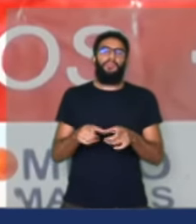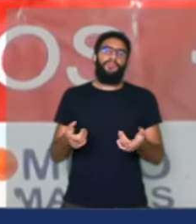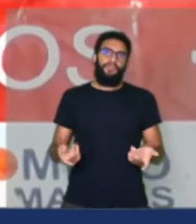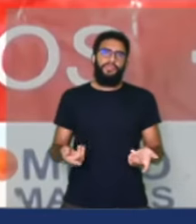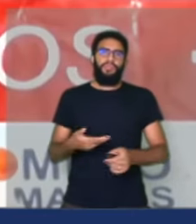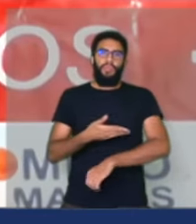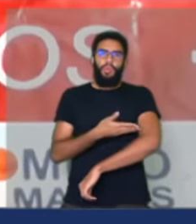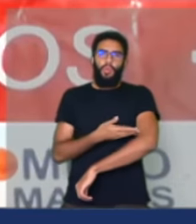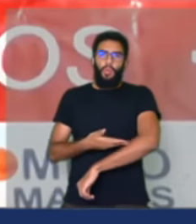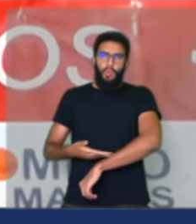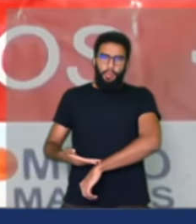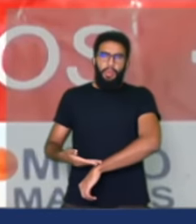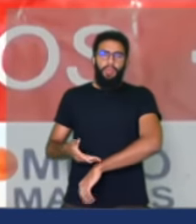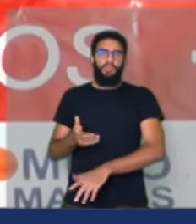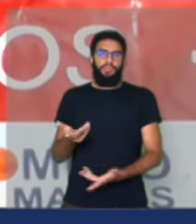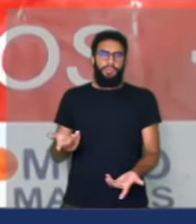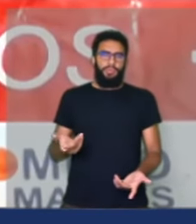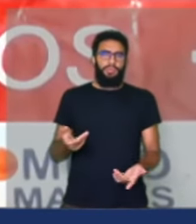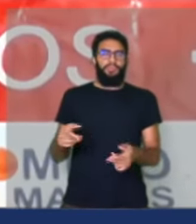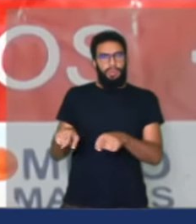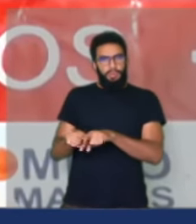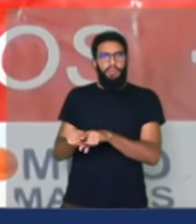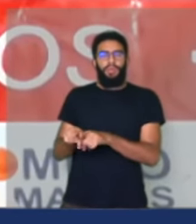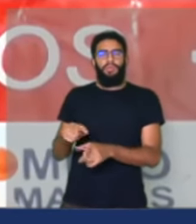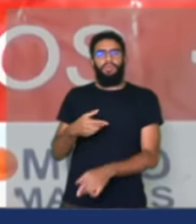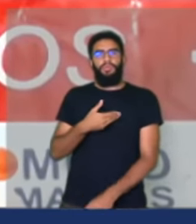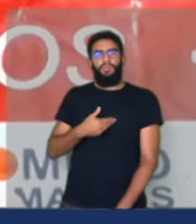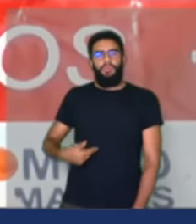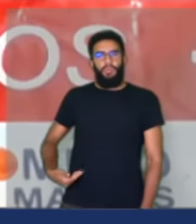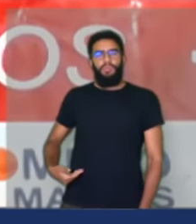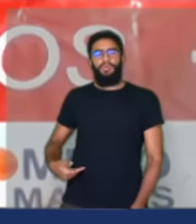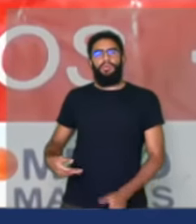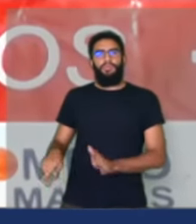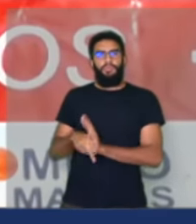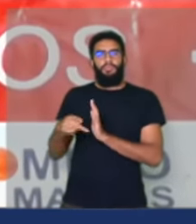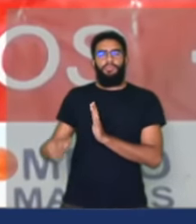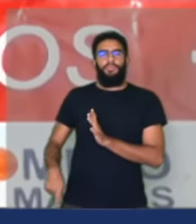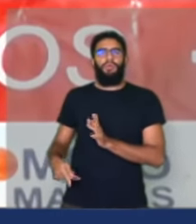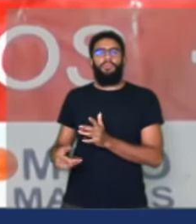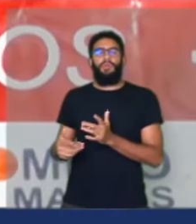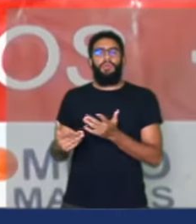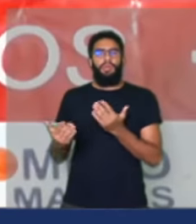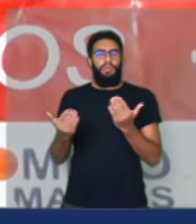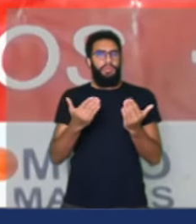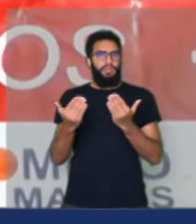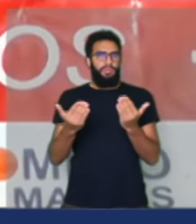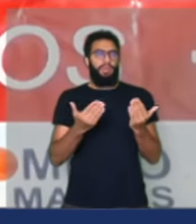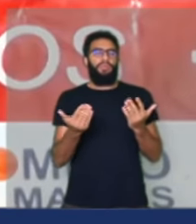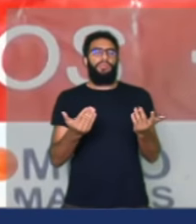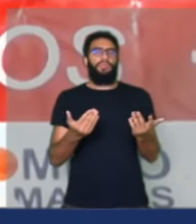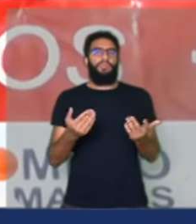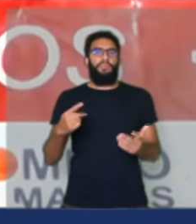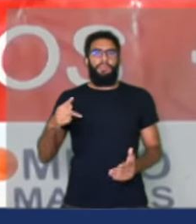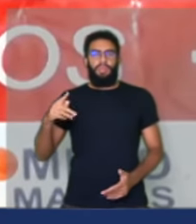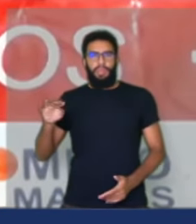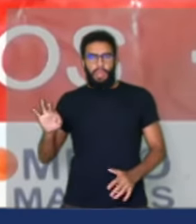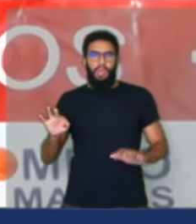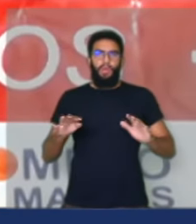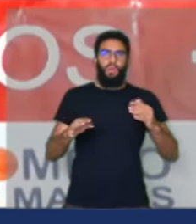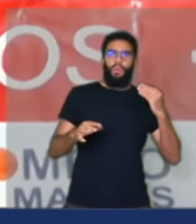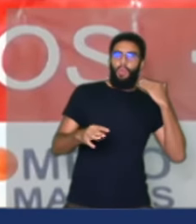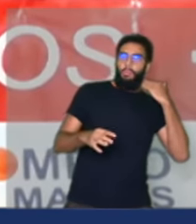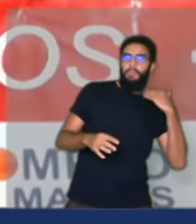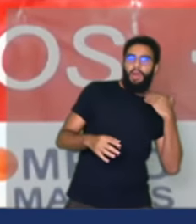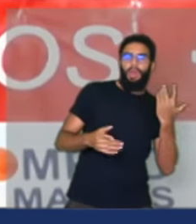comportamento do governo petista, em relação aos bancos, em relação à reforma